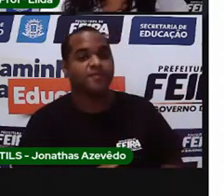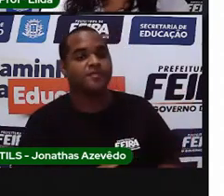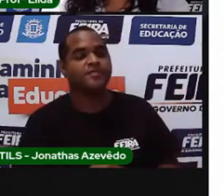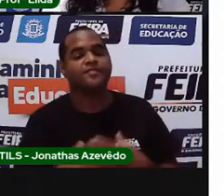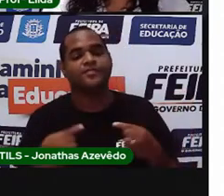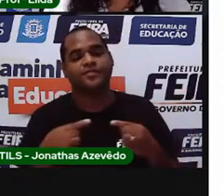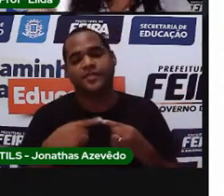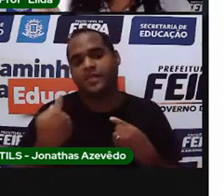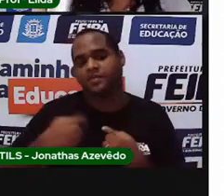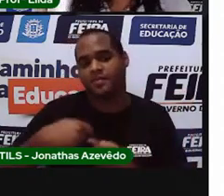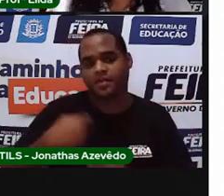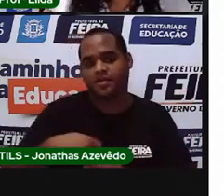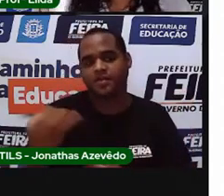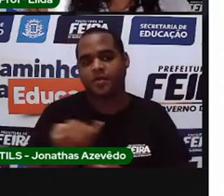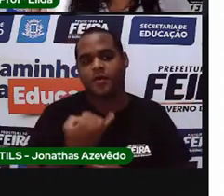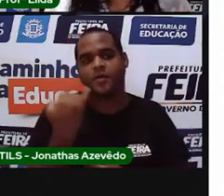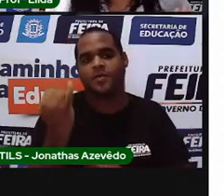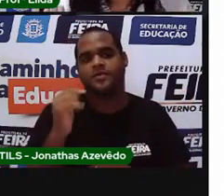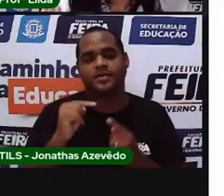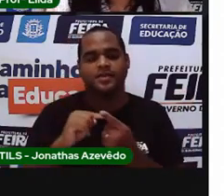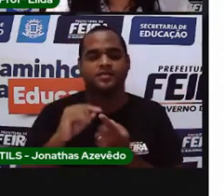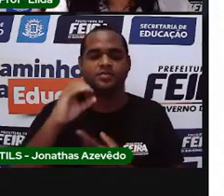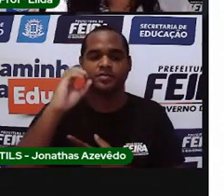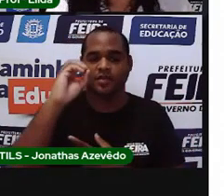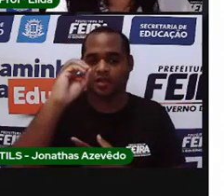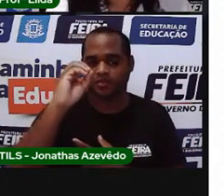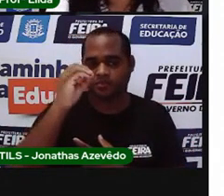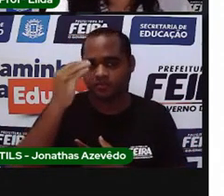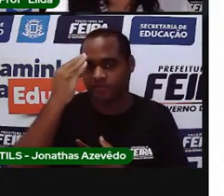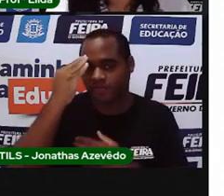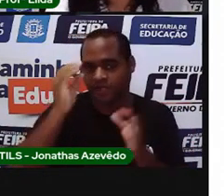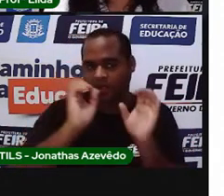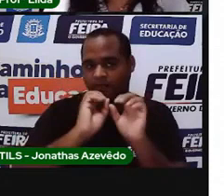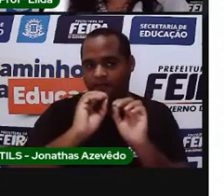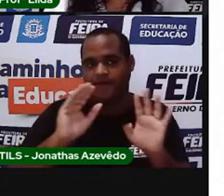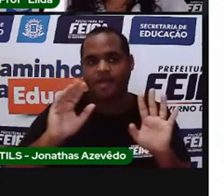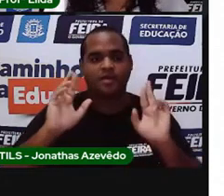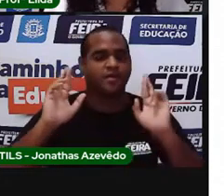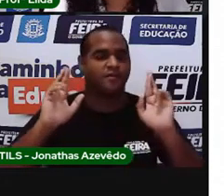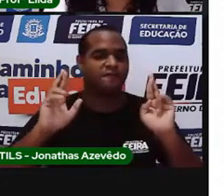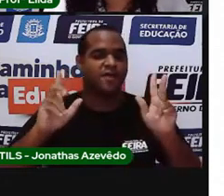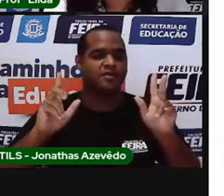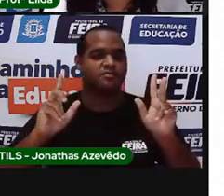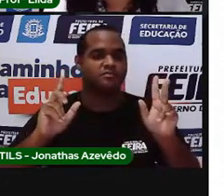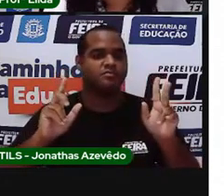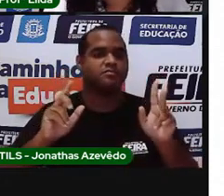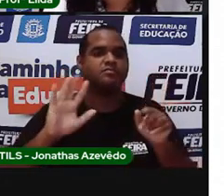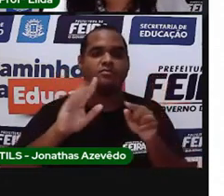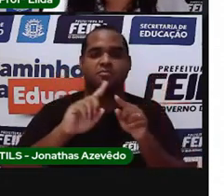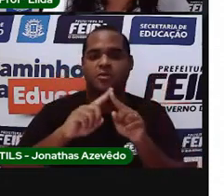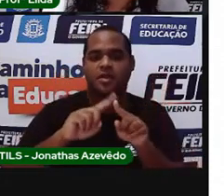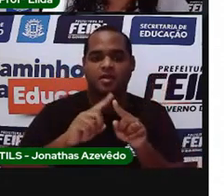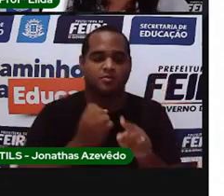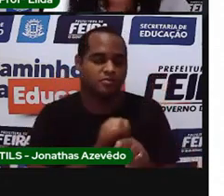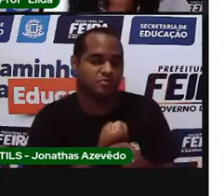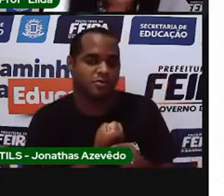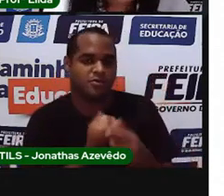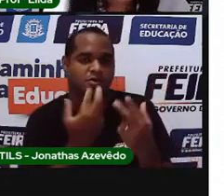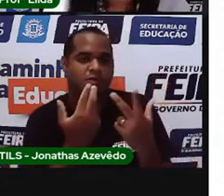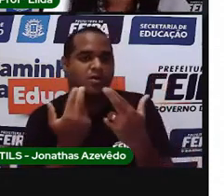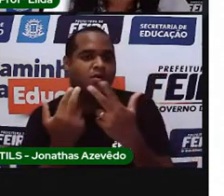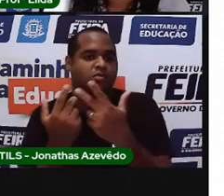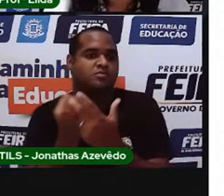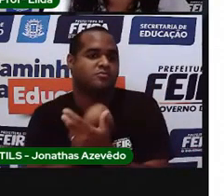Precisa colocar esse zerinho para diferenciar, porque os números são todos iguais. É o mesmo